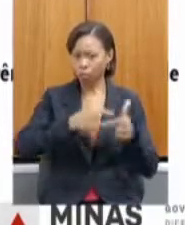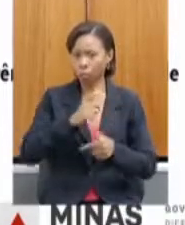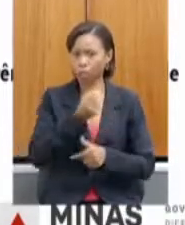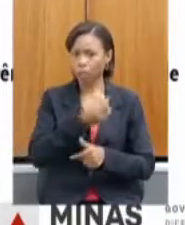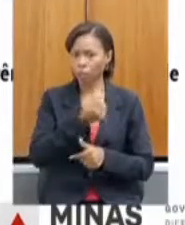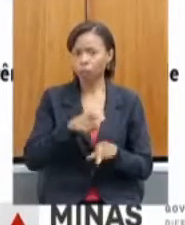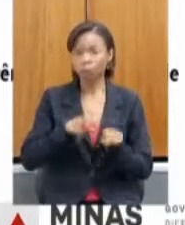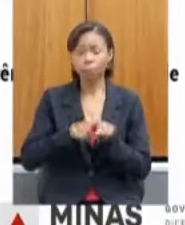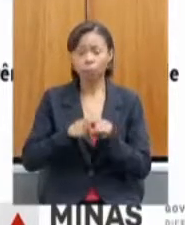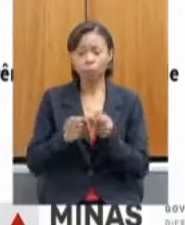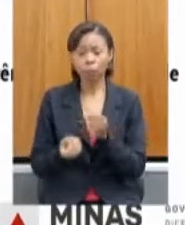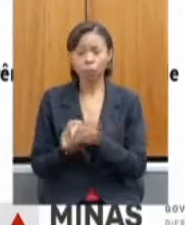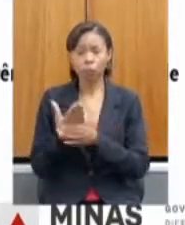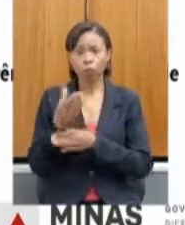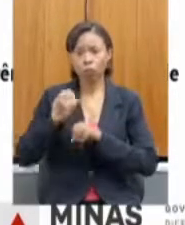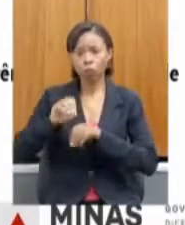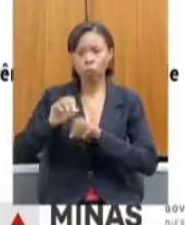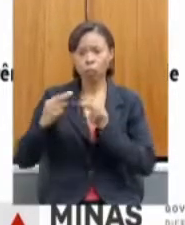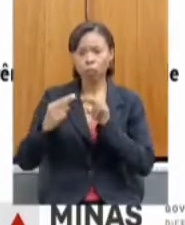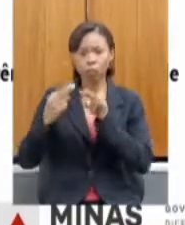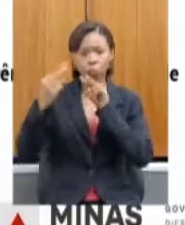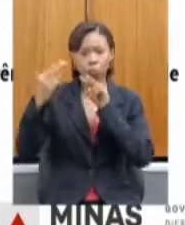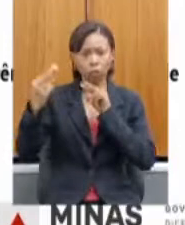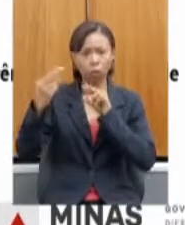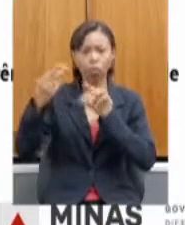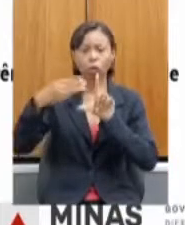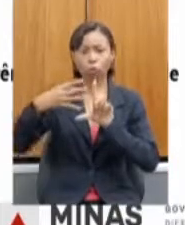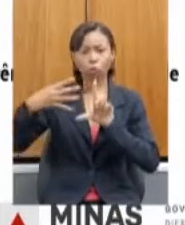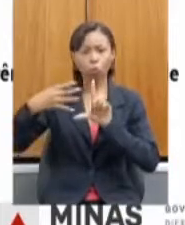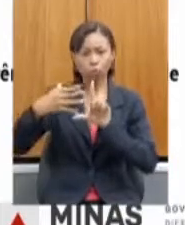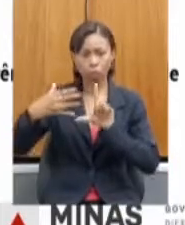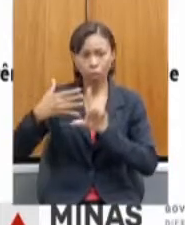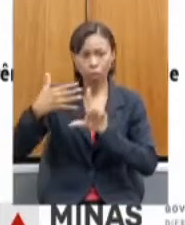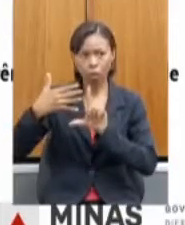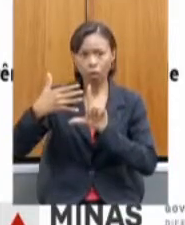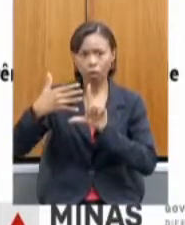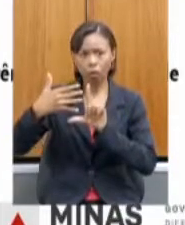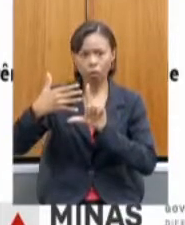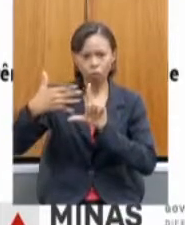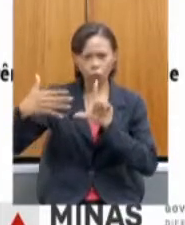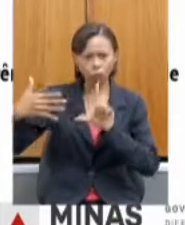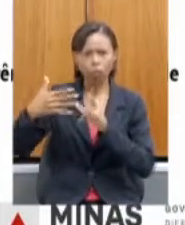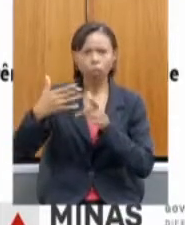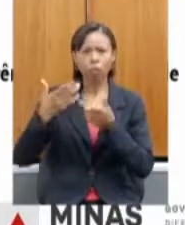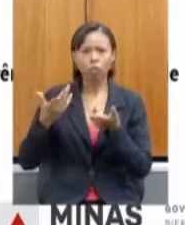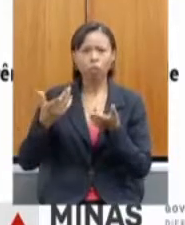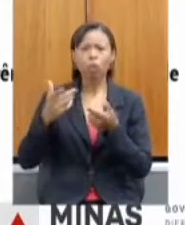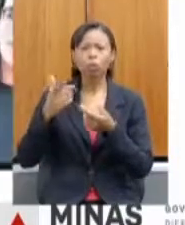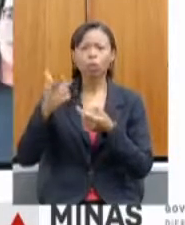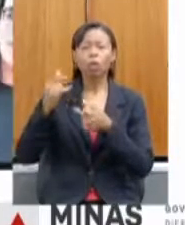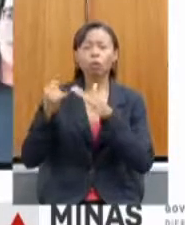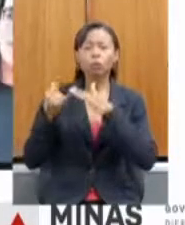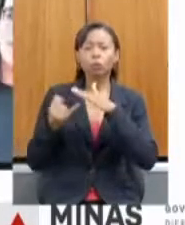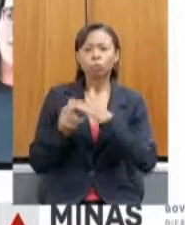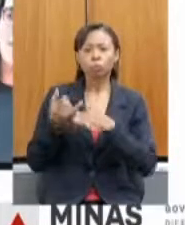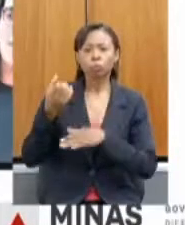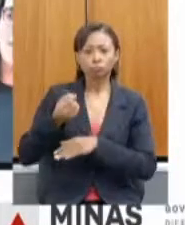distância com a aula ministrada por videoconferência no Instituto de Loticínios Cândido Tostes. Pode passar?